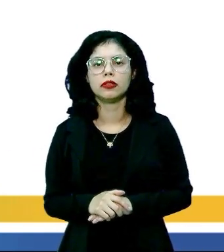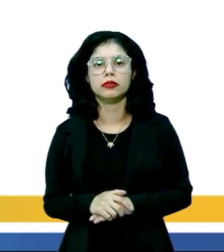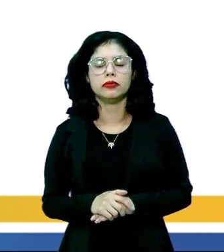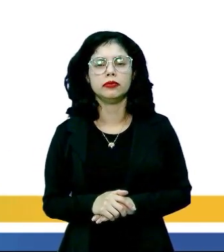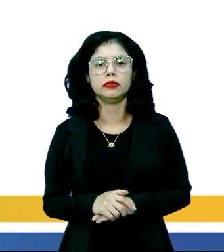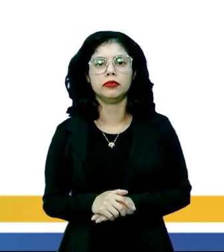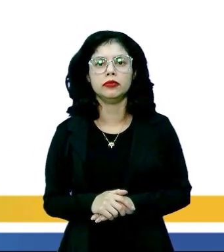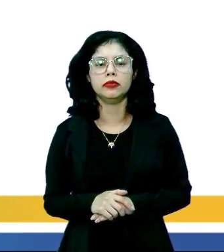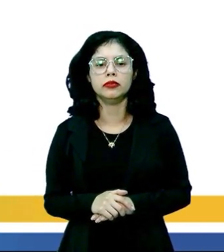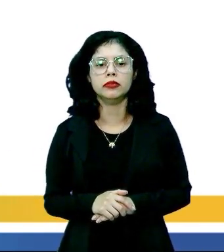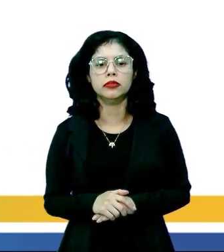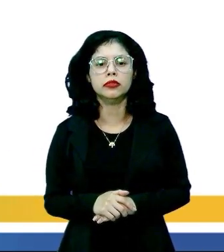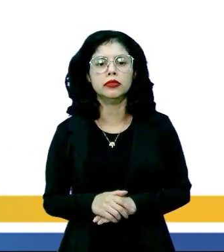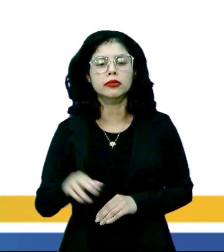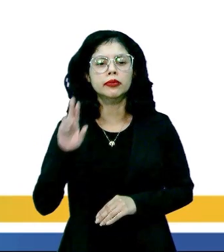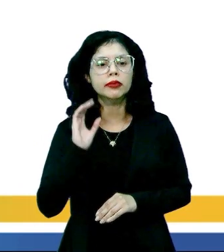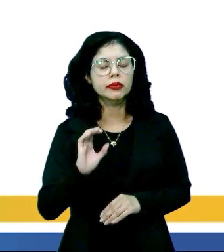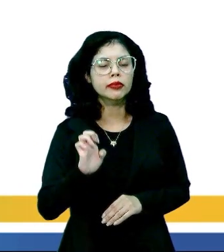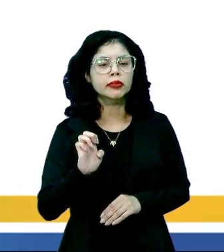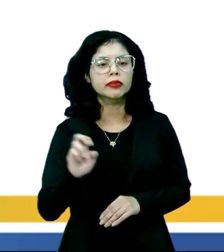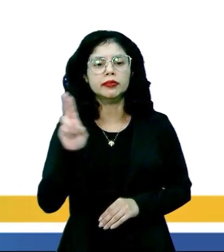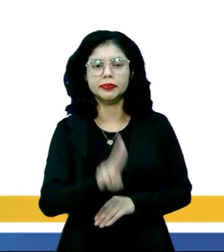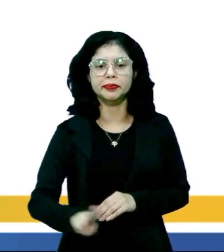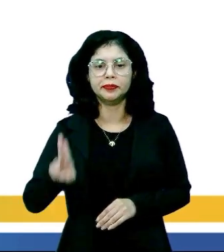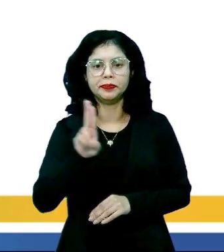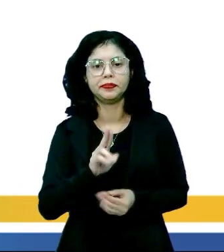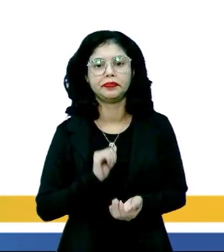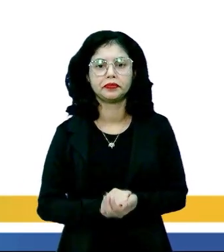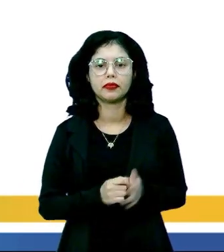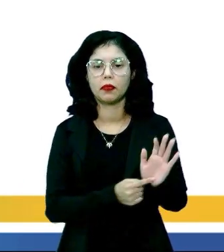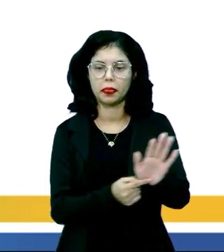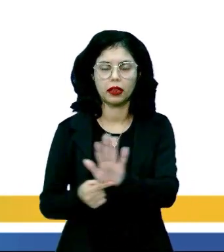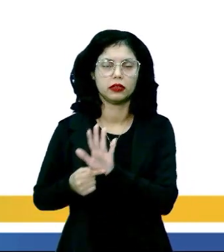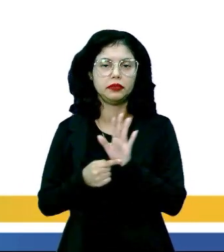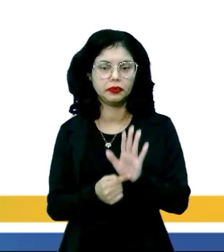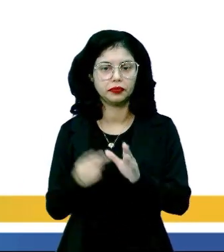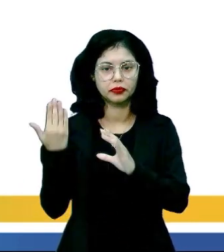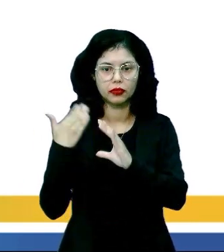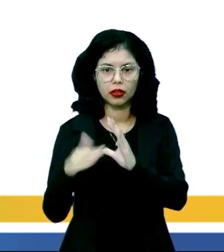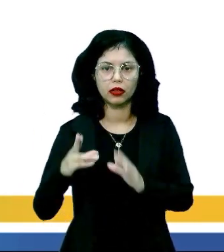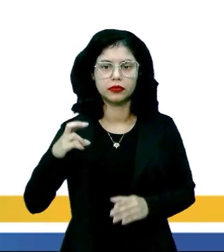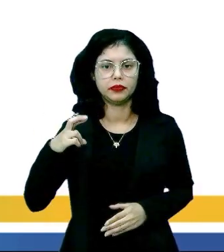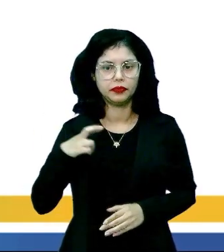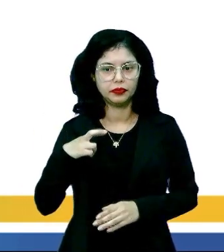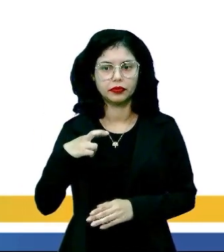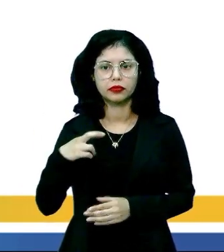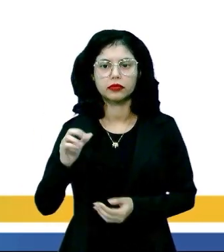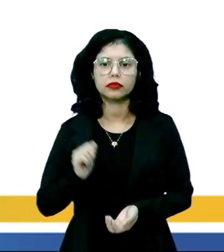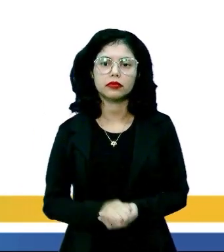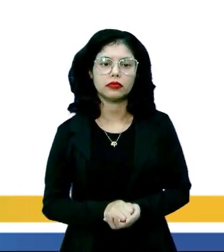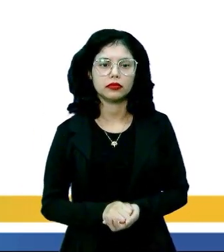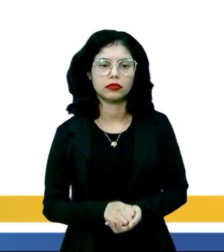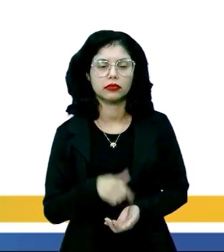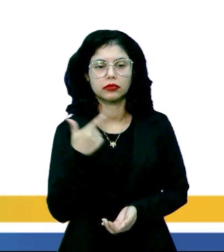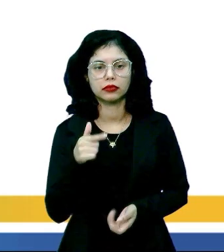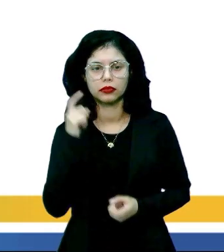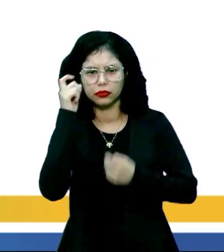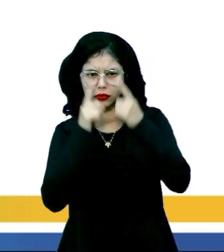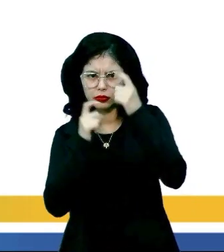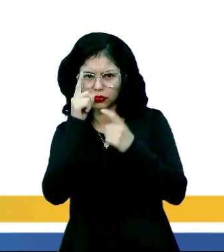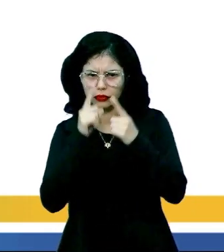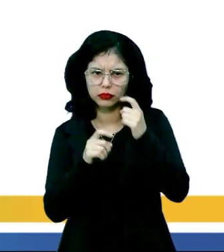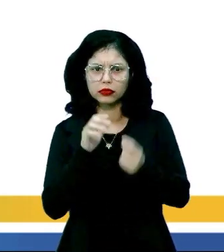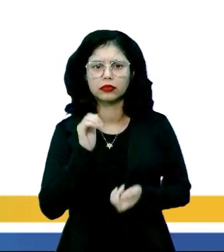de determinados assuntos. E letra E, utilizam os blogs para exposição de mensagens particulares